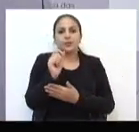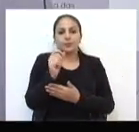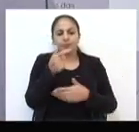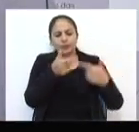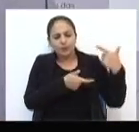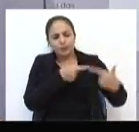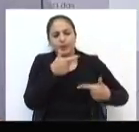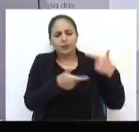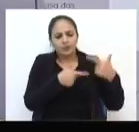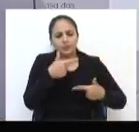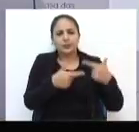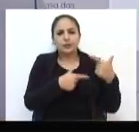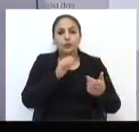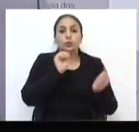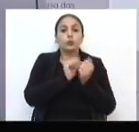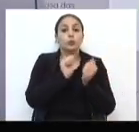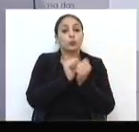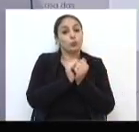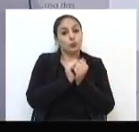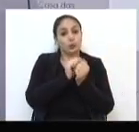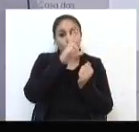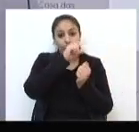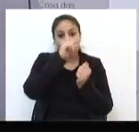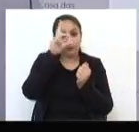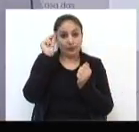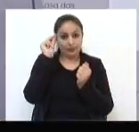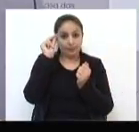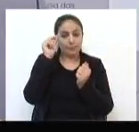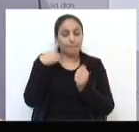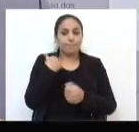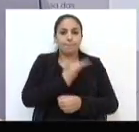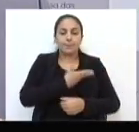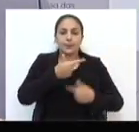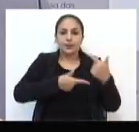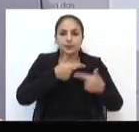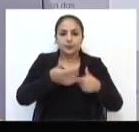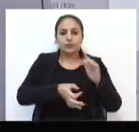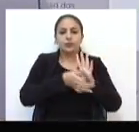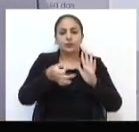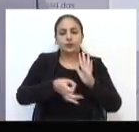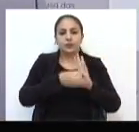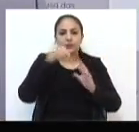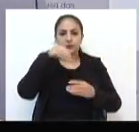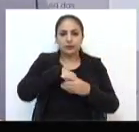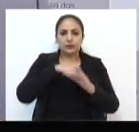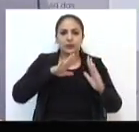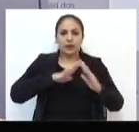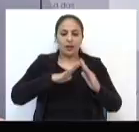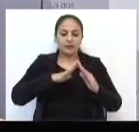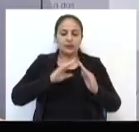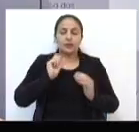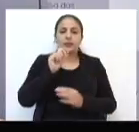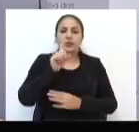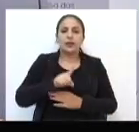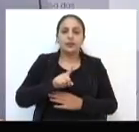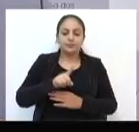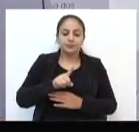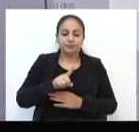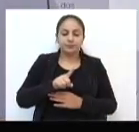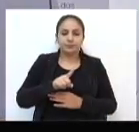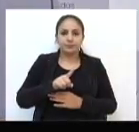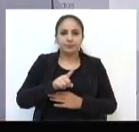trabalharmos junto com o prefeito municipal, que era o nosso trabalho, o nosso indicativo dentro dessa casa, que era,